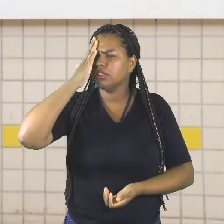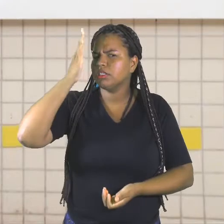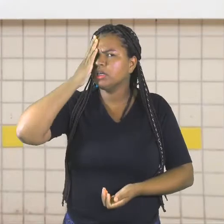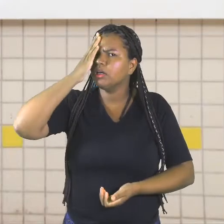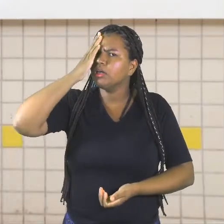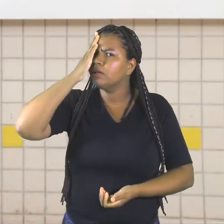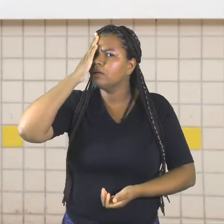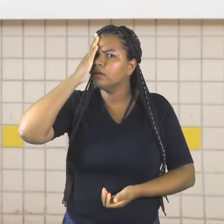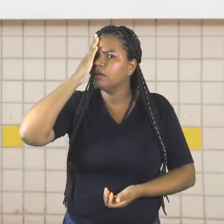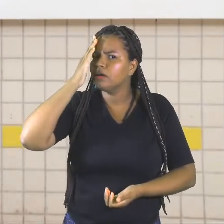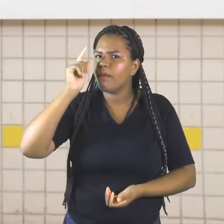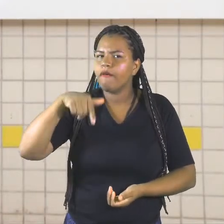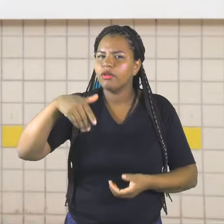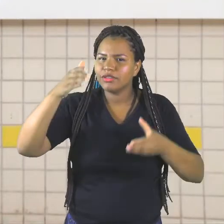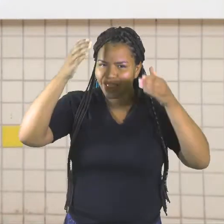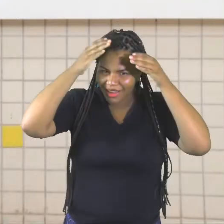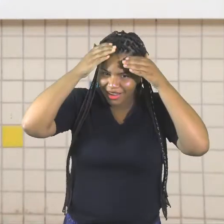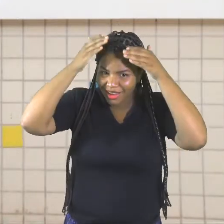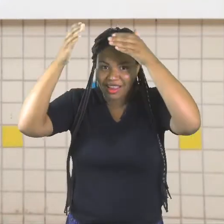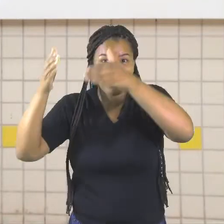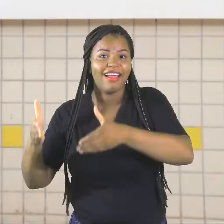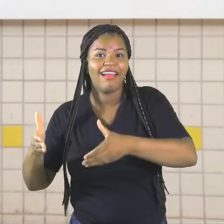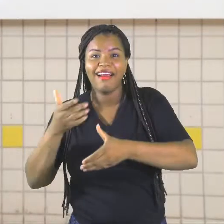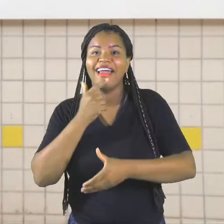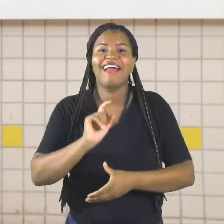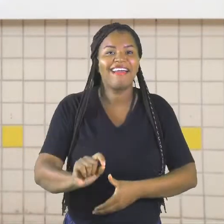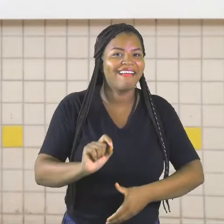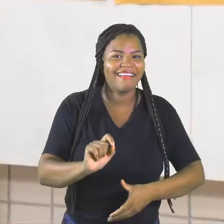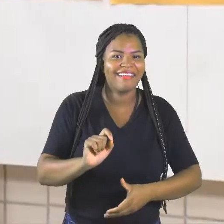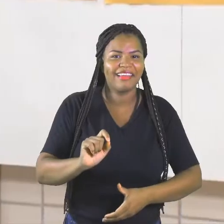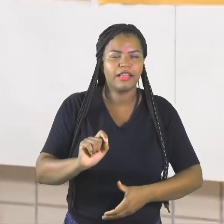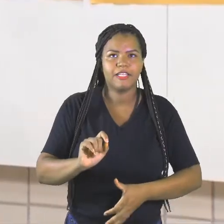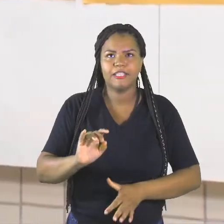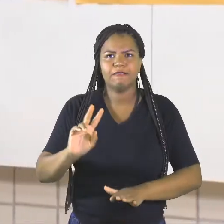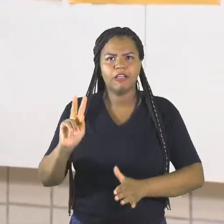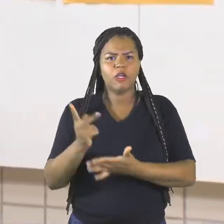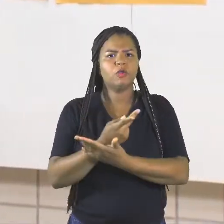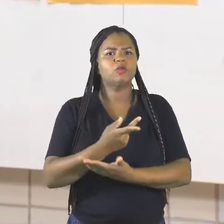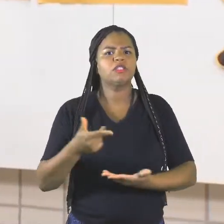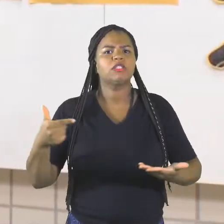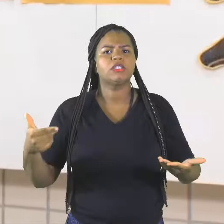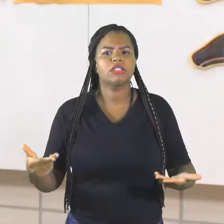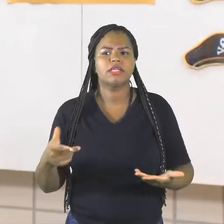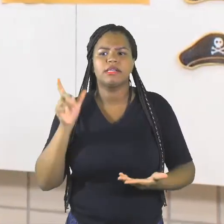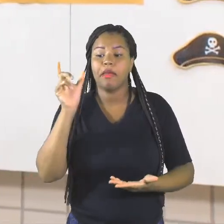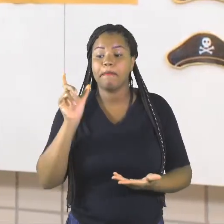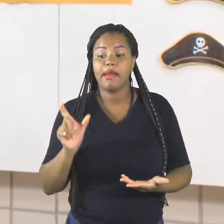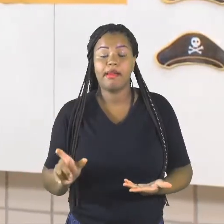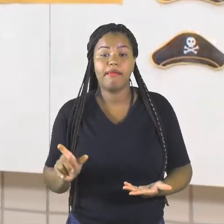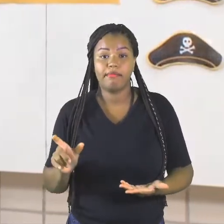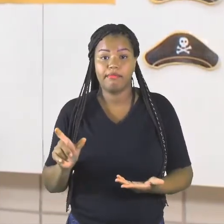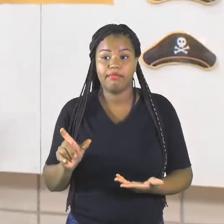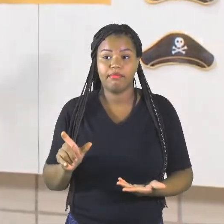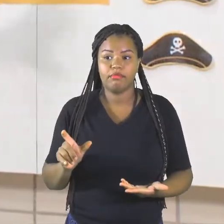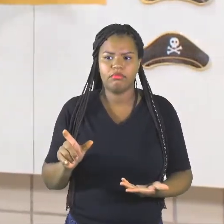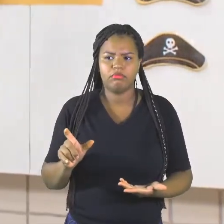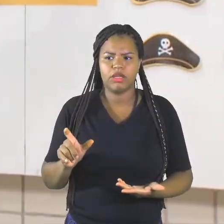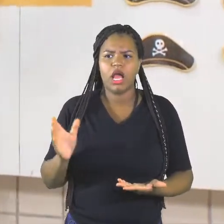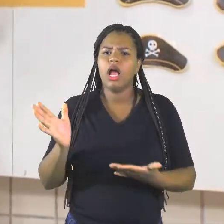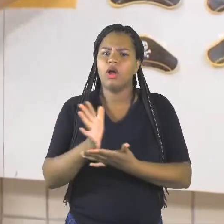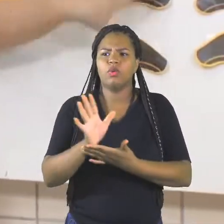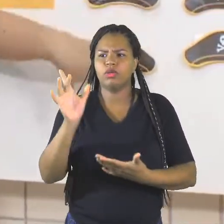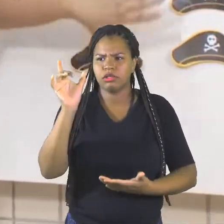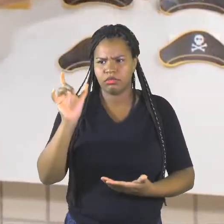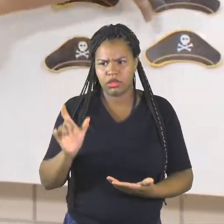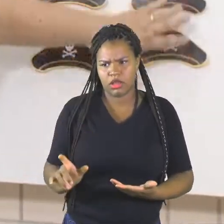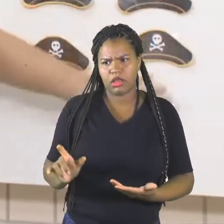quem você tira o chapéu. O que que vai acontecer nessas palavras? Tem algumas palavras